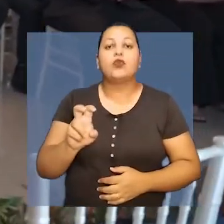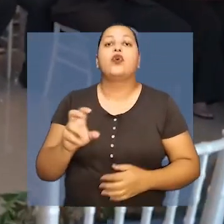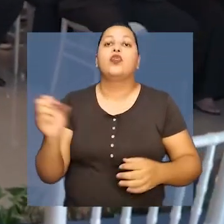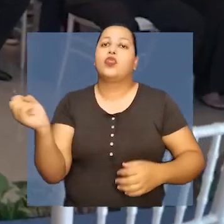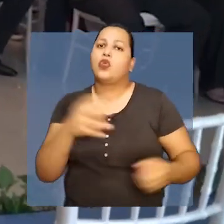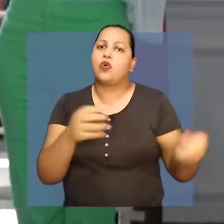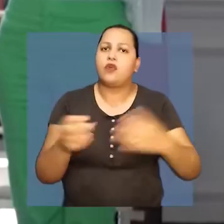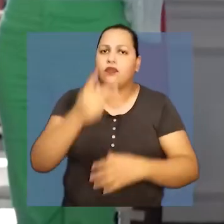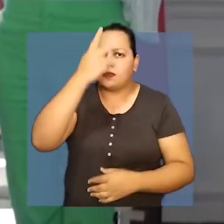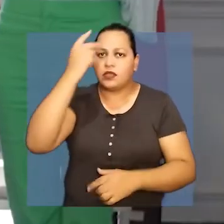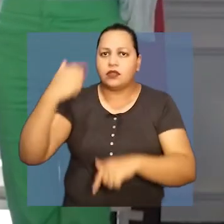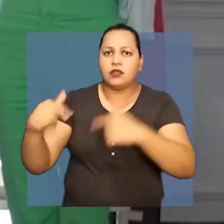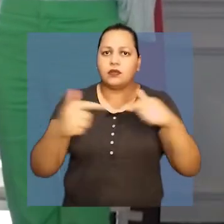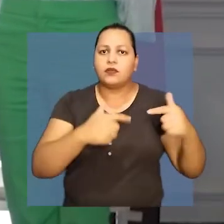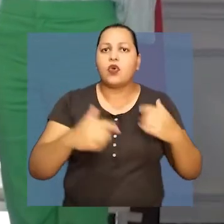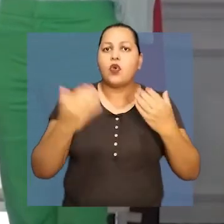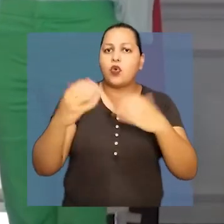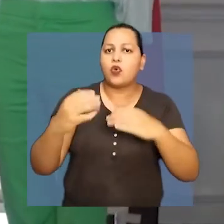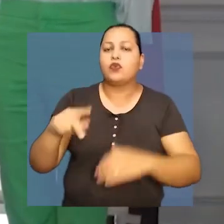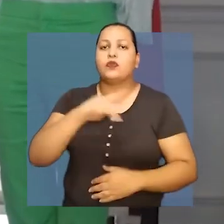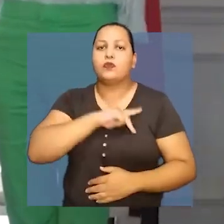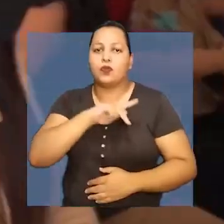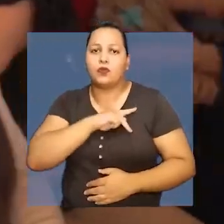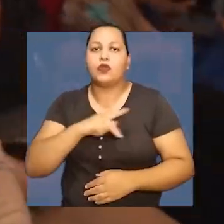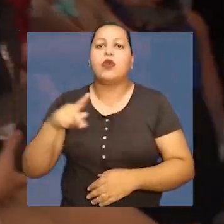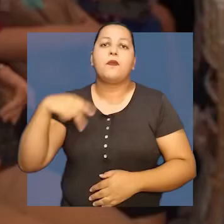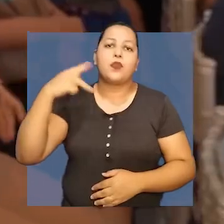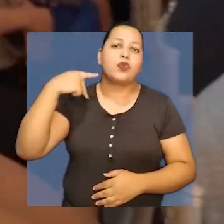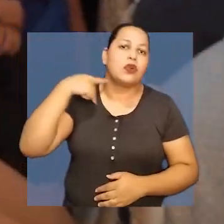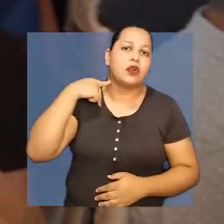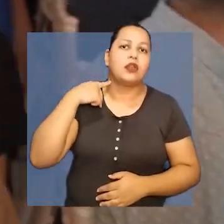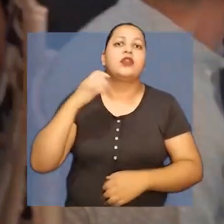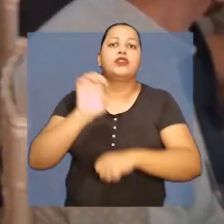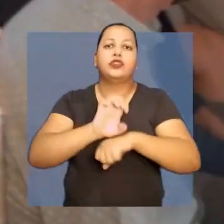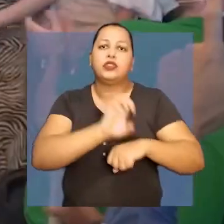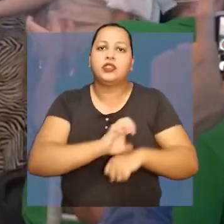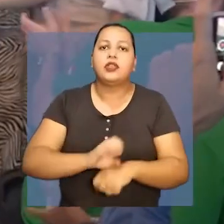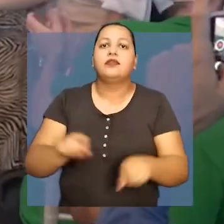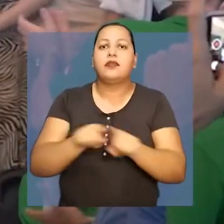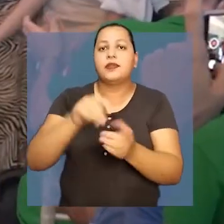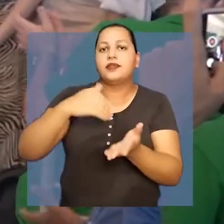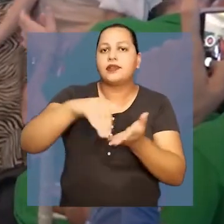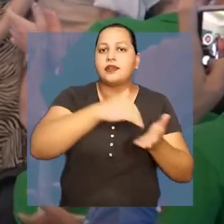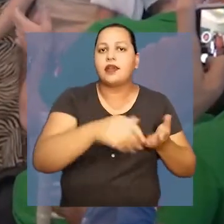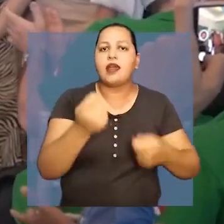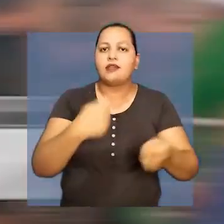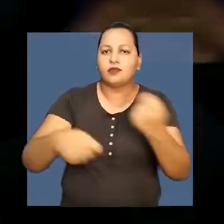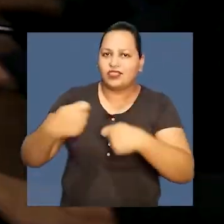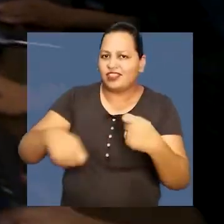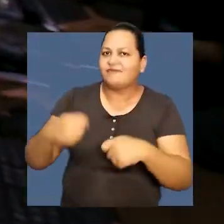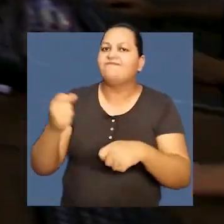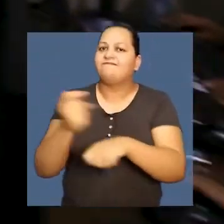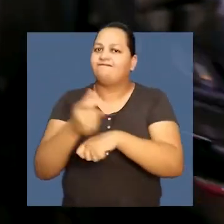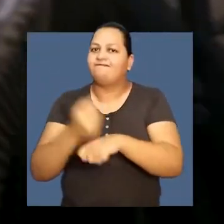concursos públicos da Procuradoria-Geral do Estado, Junta Comercial do Pará e Secretaria de Administração foram nomeados.